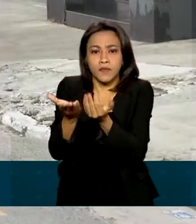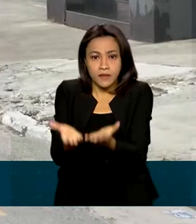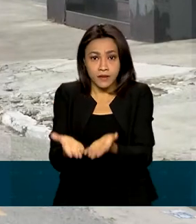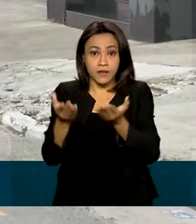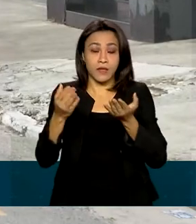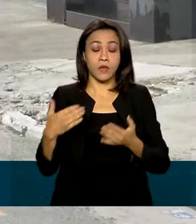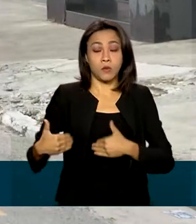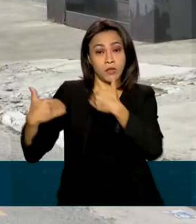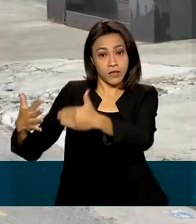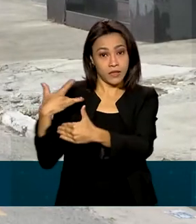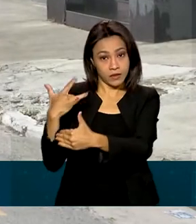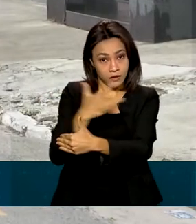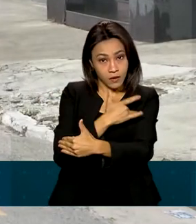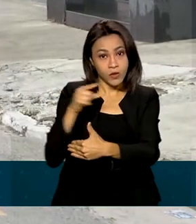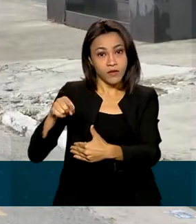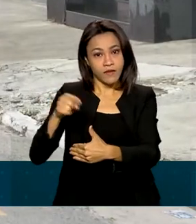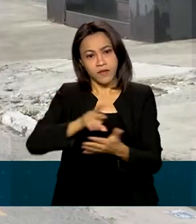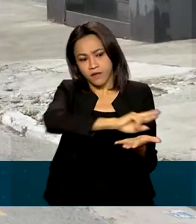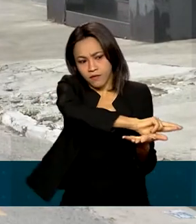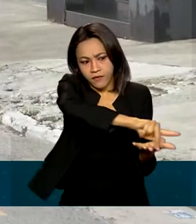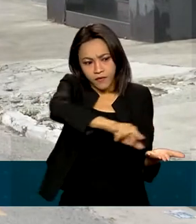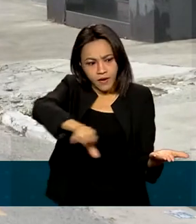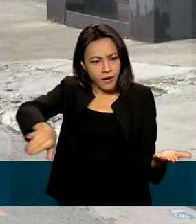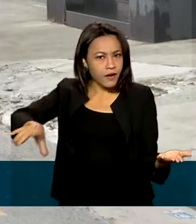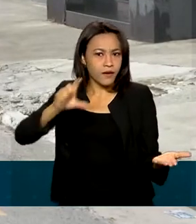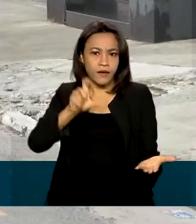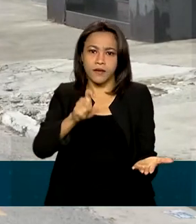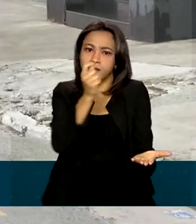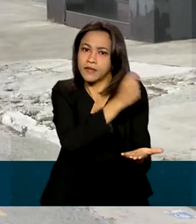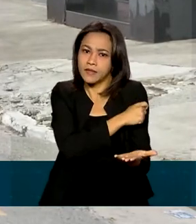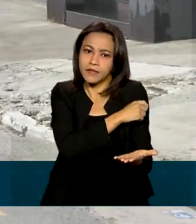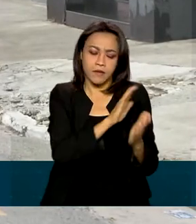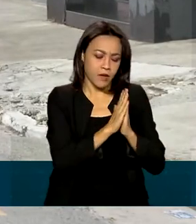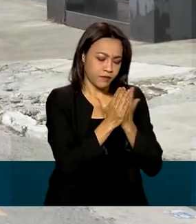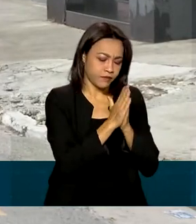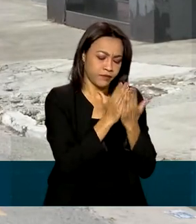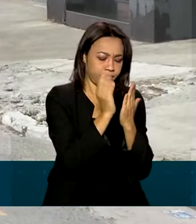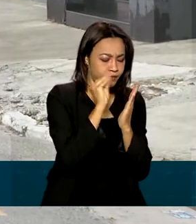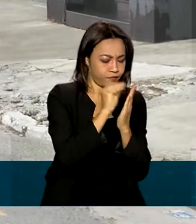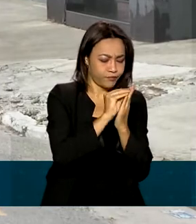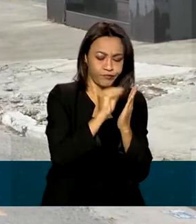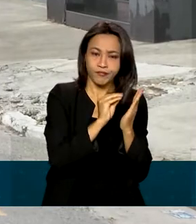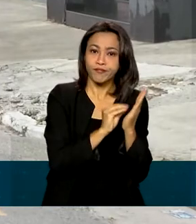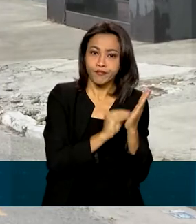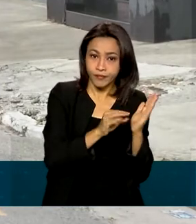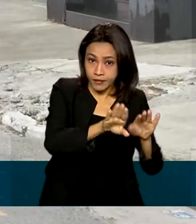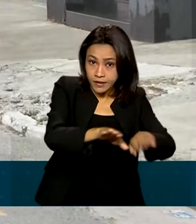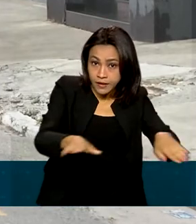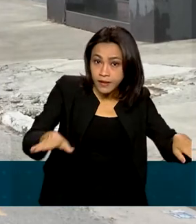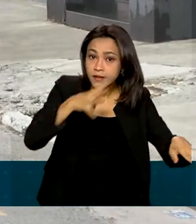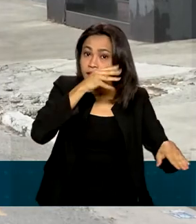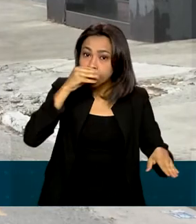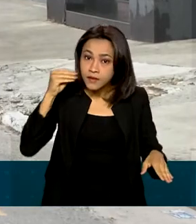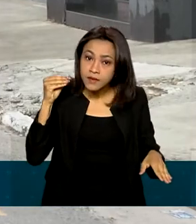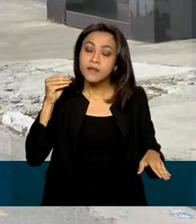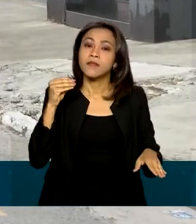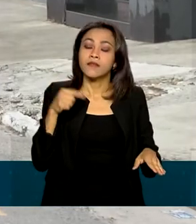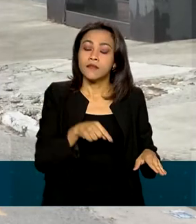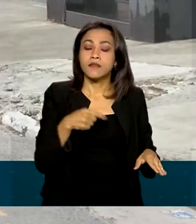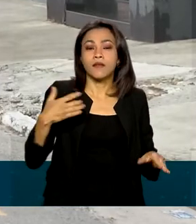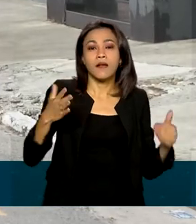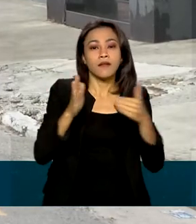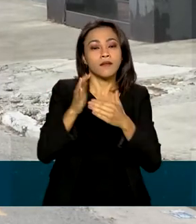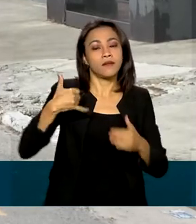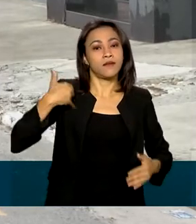simultaneamente uma campanha de multivacinação para atualizar as cadernetas de crianças e adolescentes também de até